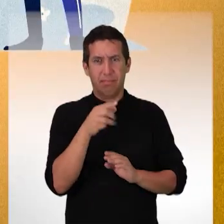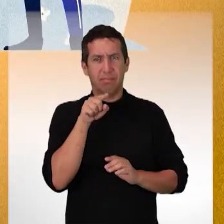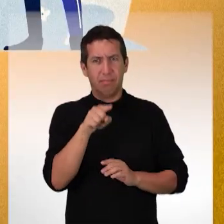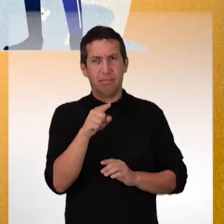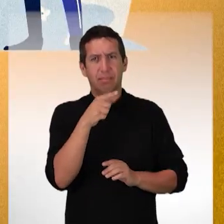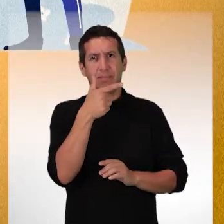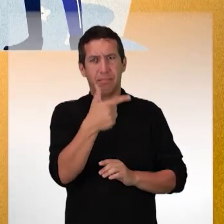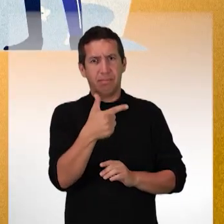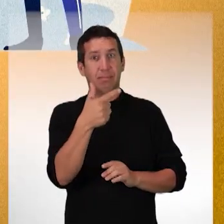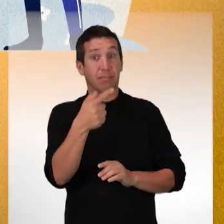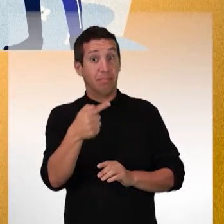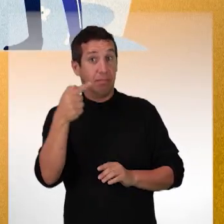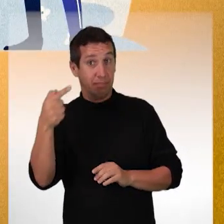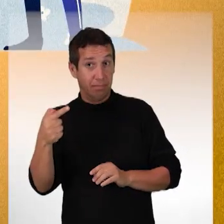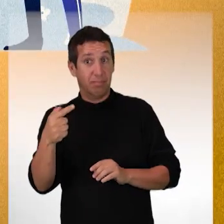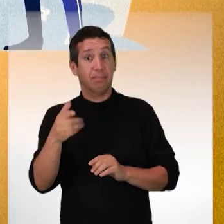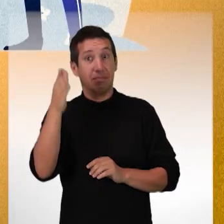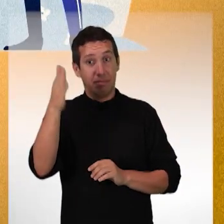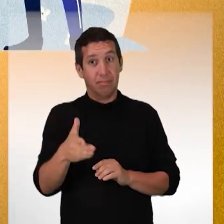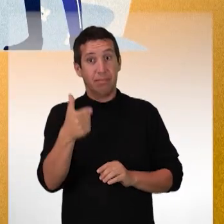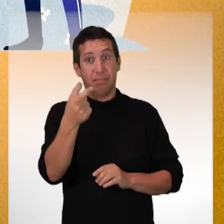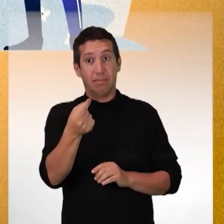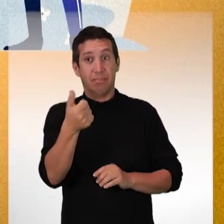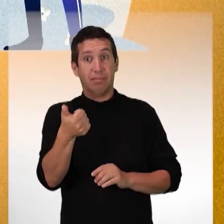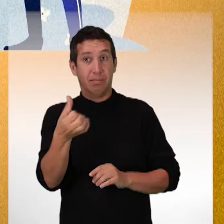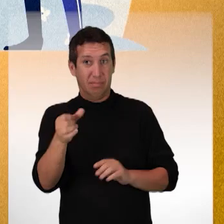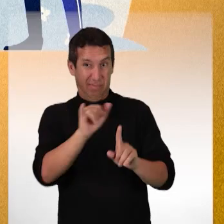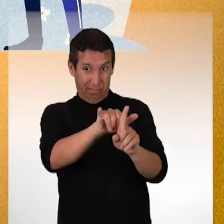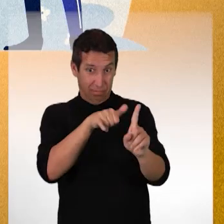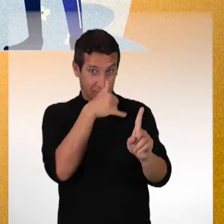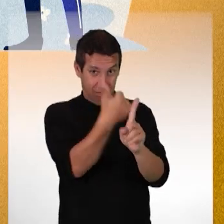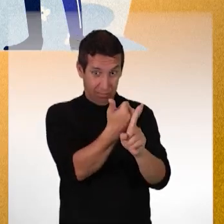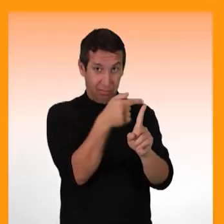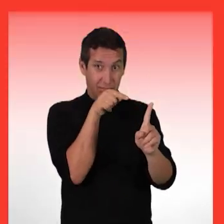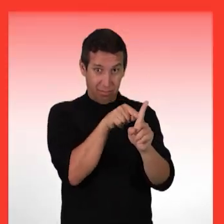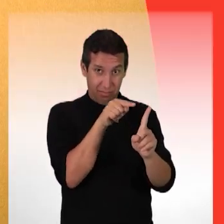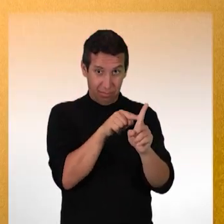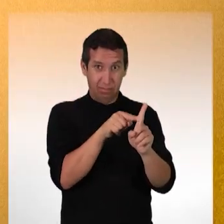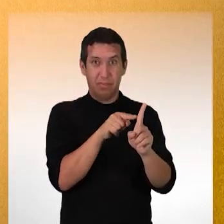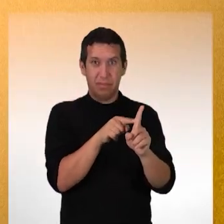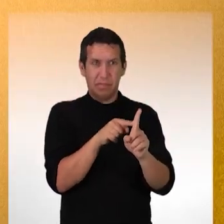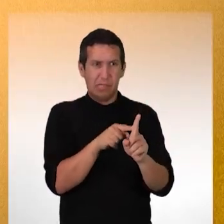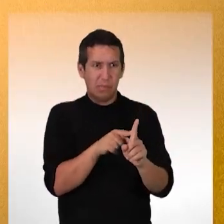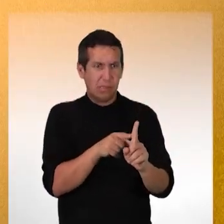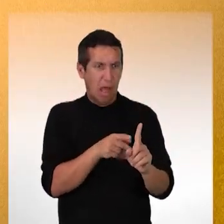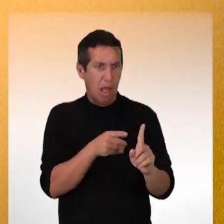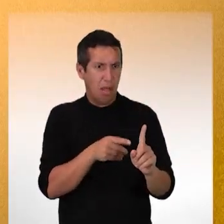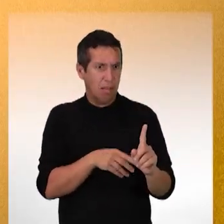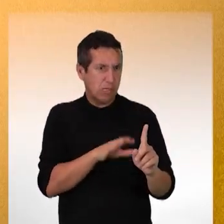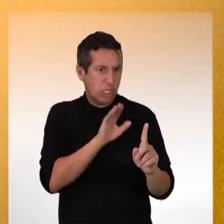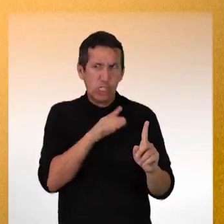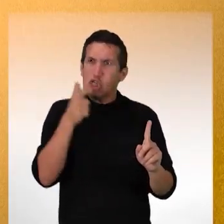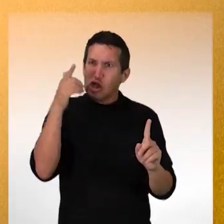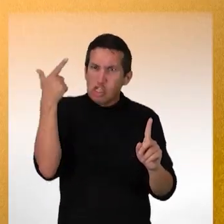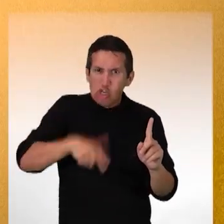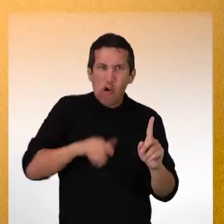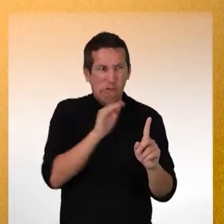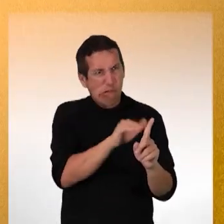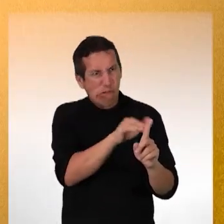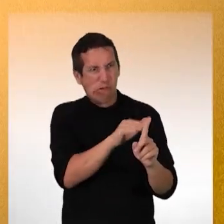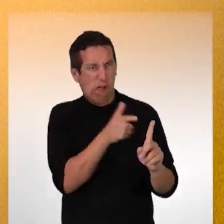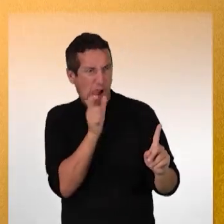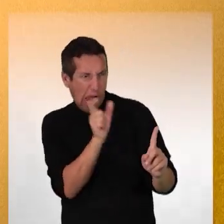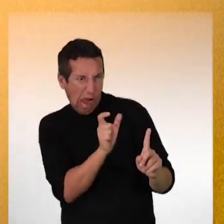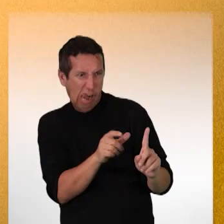pela lei 13.277 de 2016. O bullying, ou intimidação sistemática,